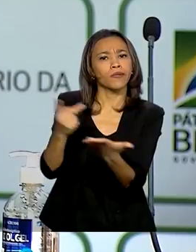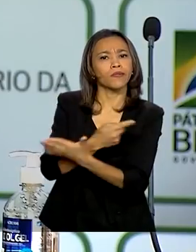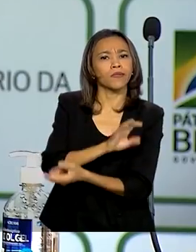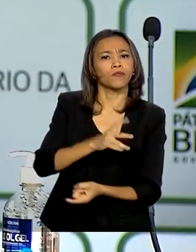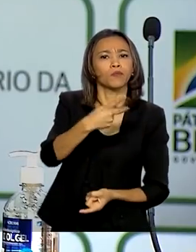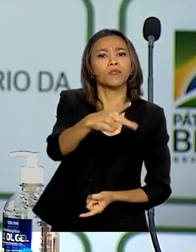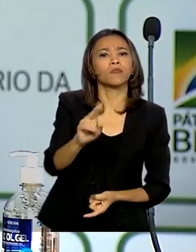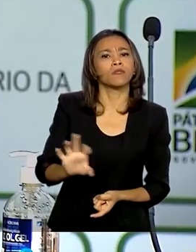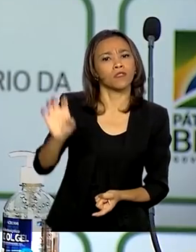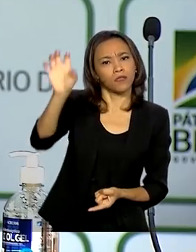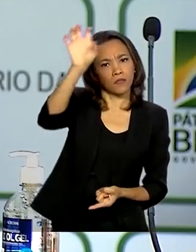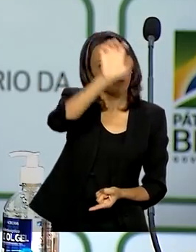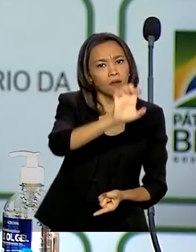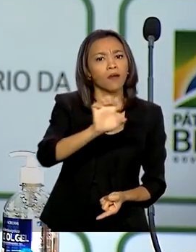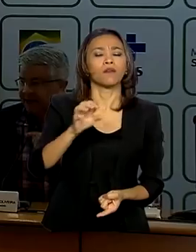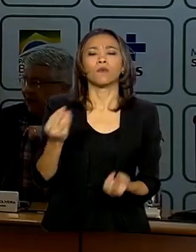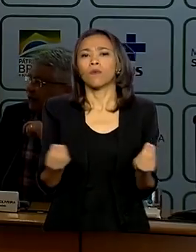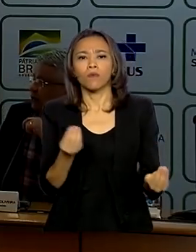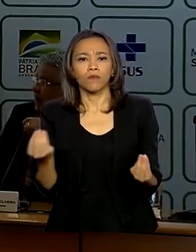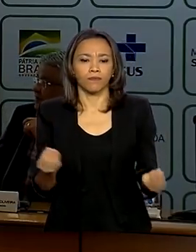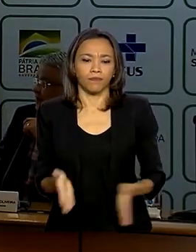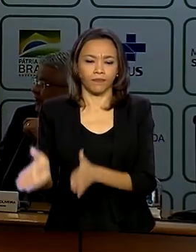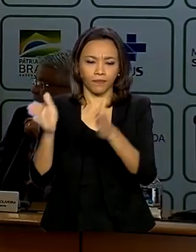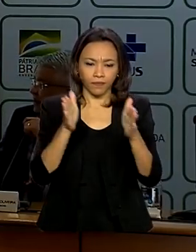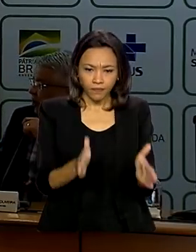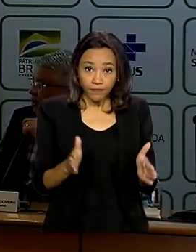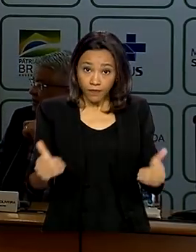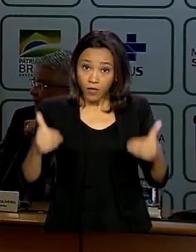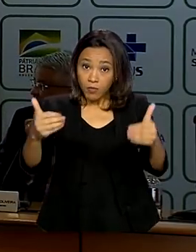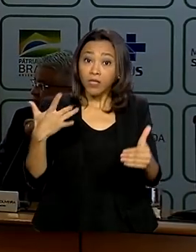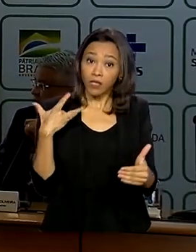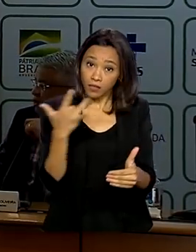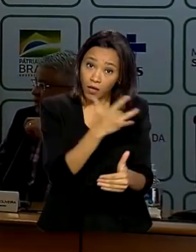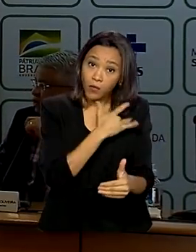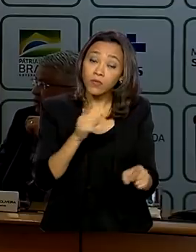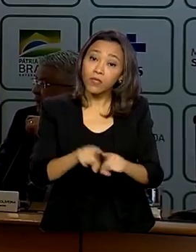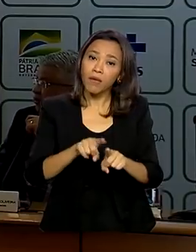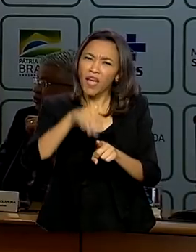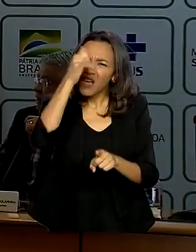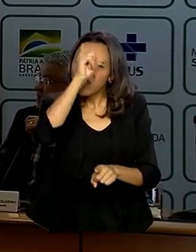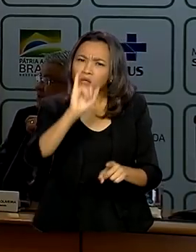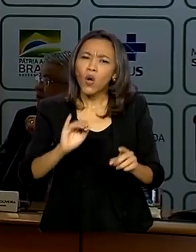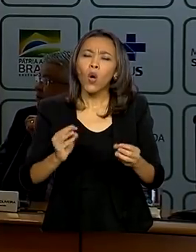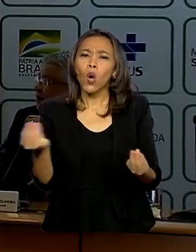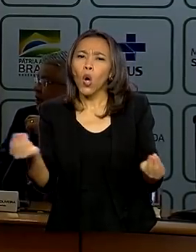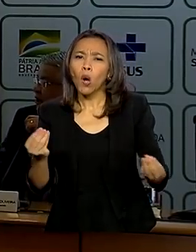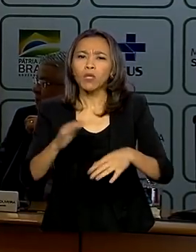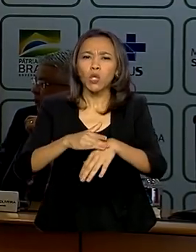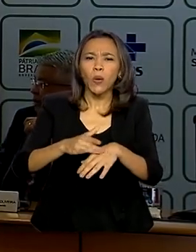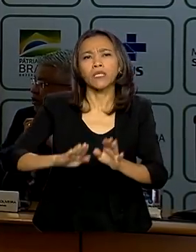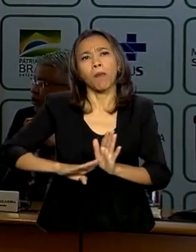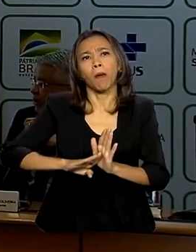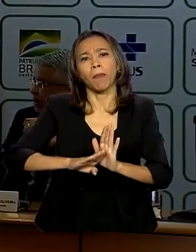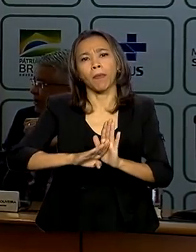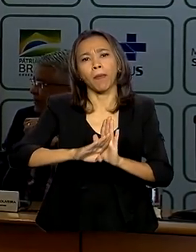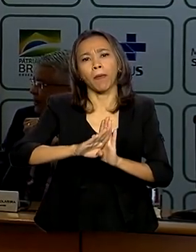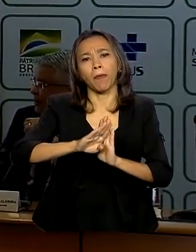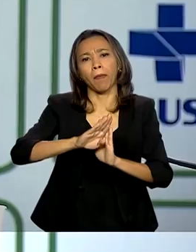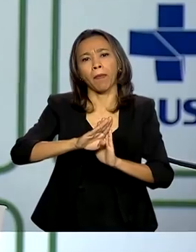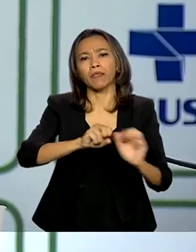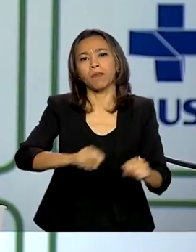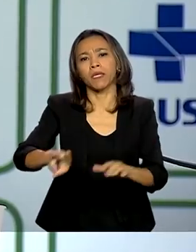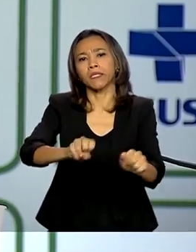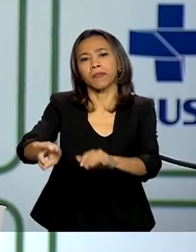é a realidade local. E o Ministério da Saúde evitou fazer projeções sobre a doença para as próximas semanas.